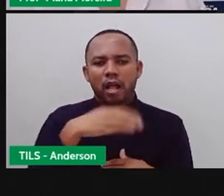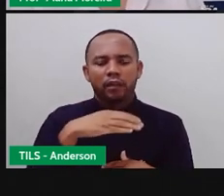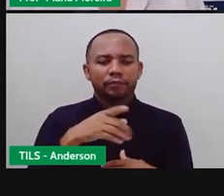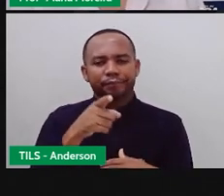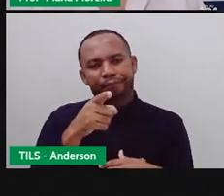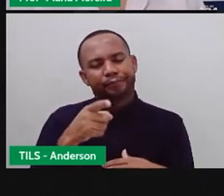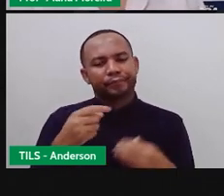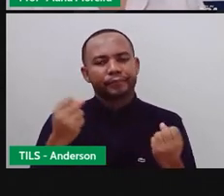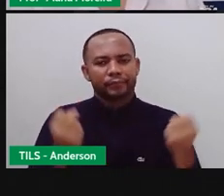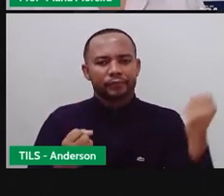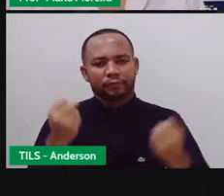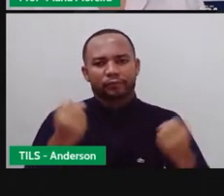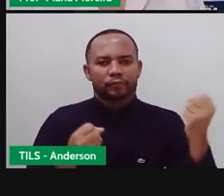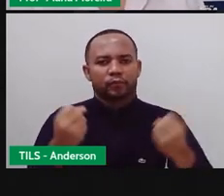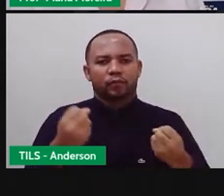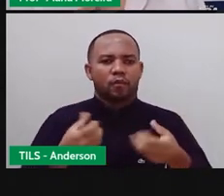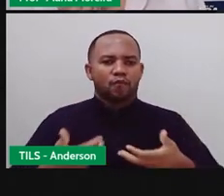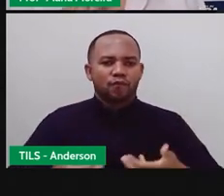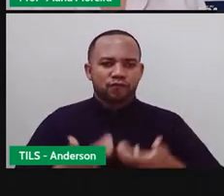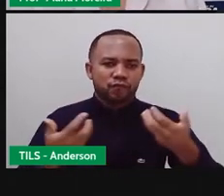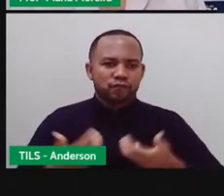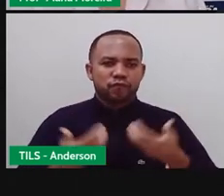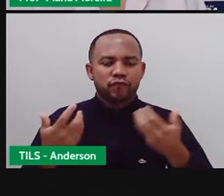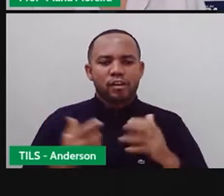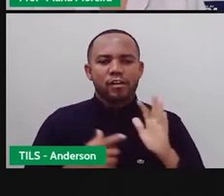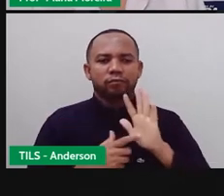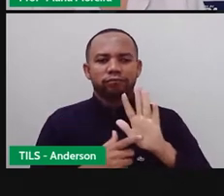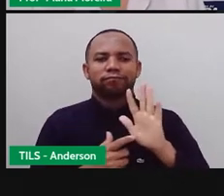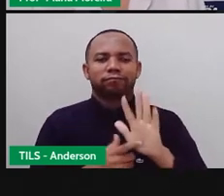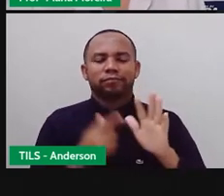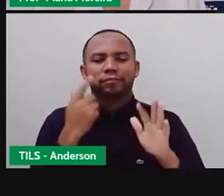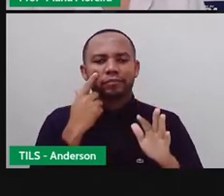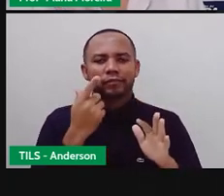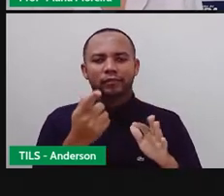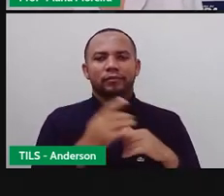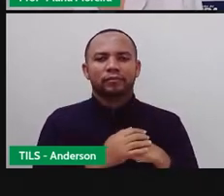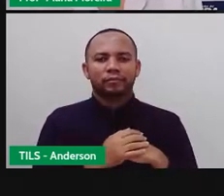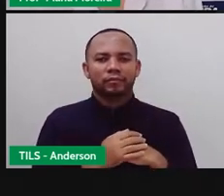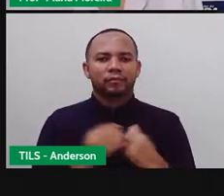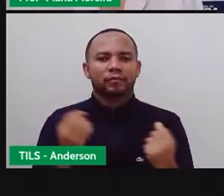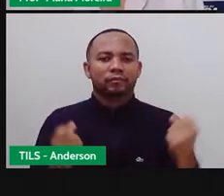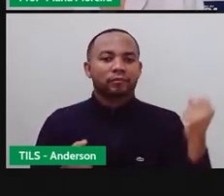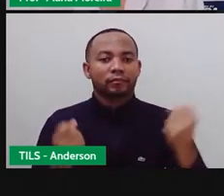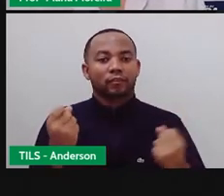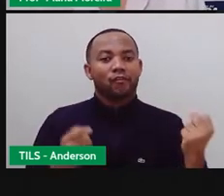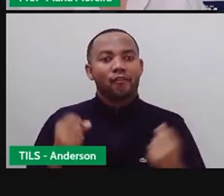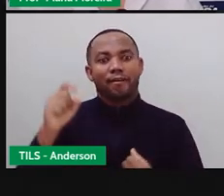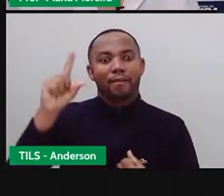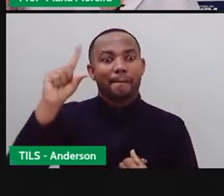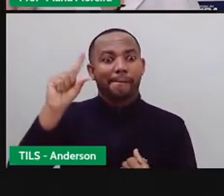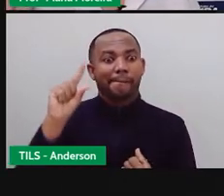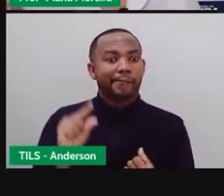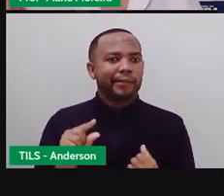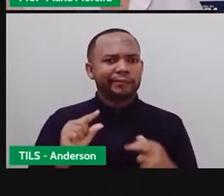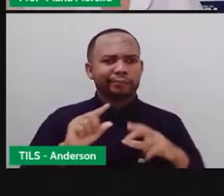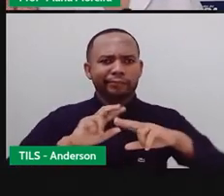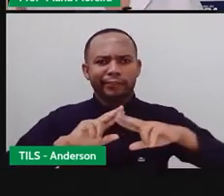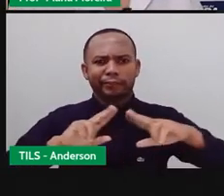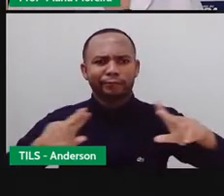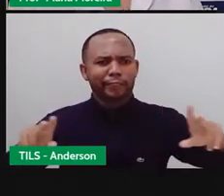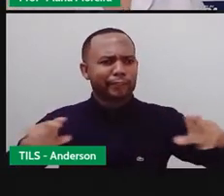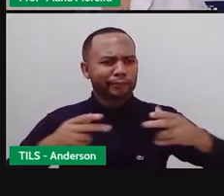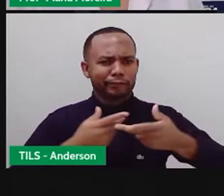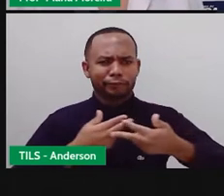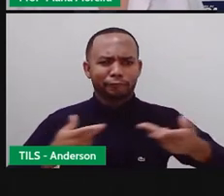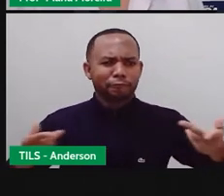mostrar, na verdade, uma determinada promoção é o carro da economia. E aí o carro da economia, que também